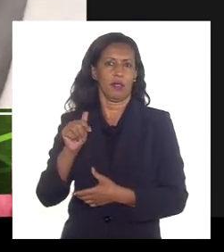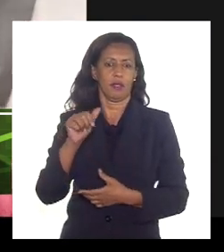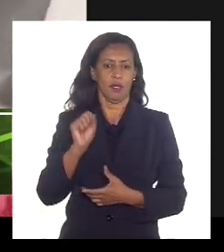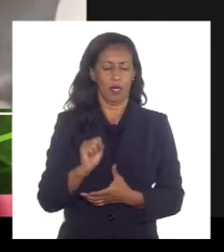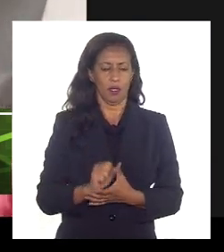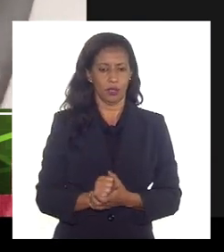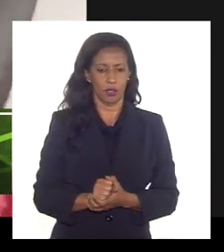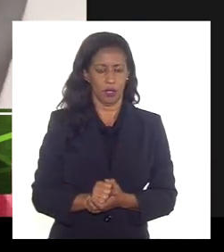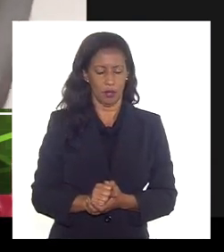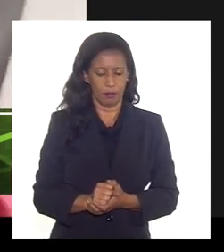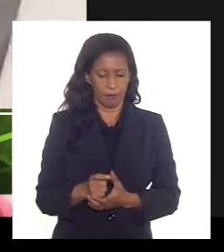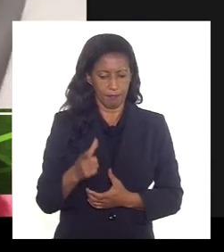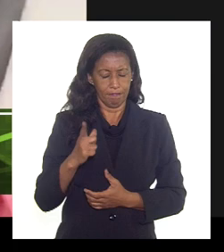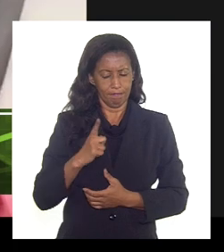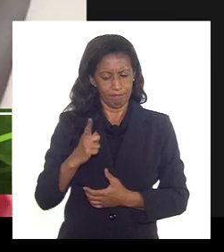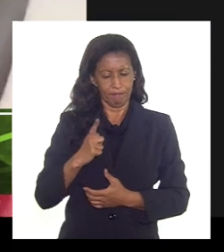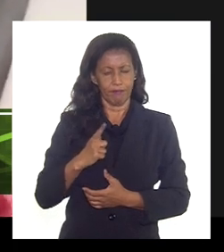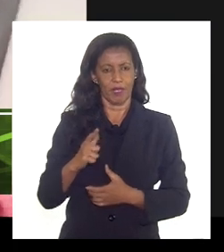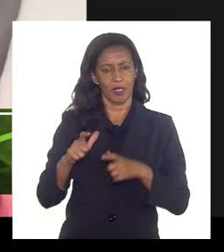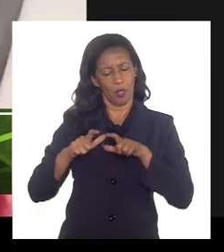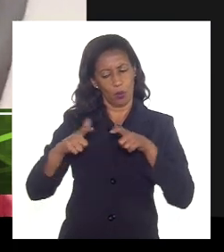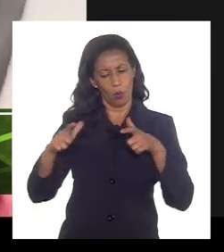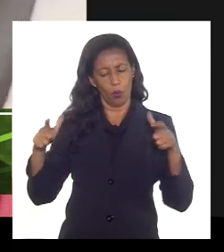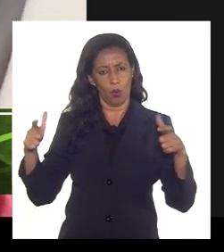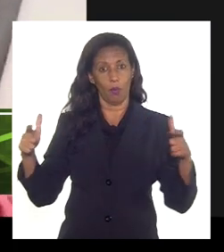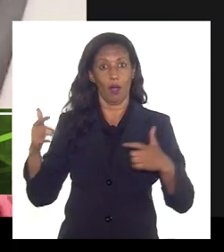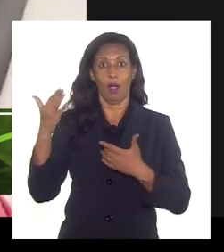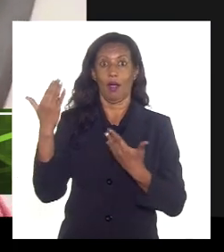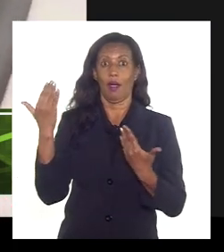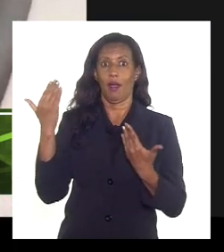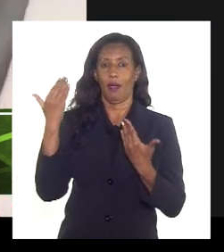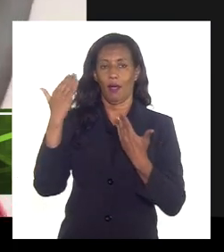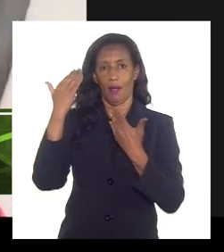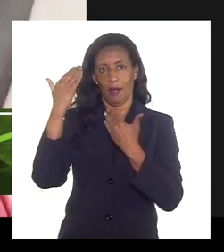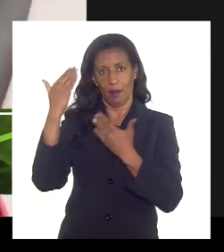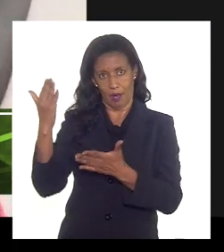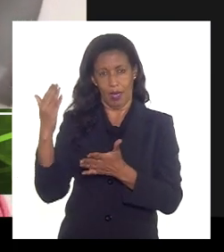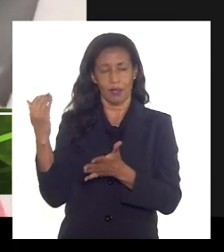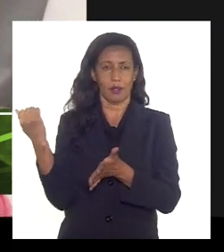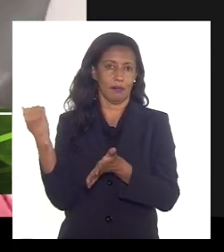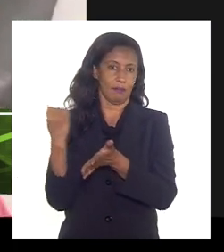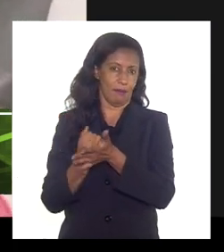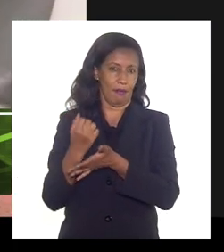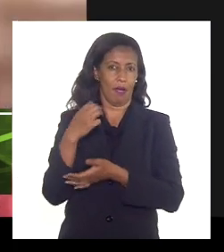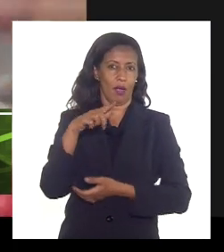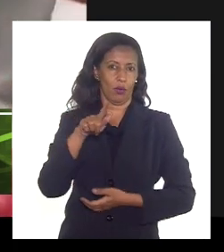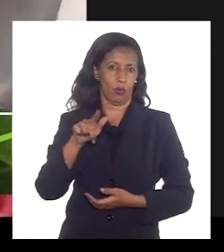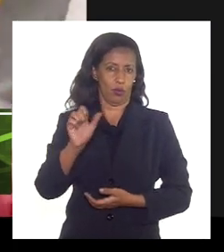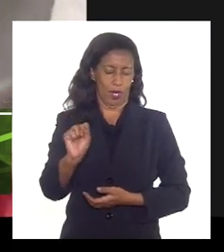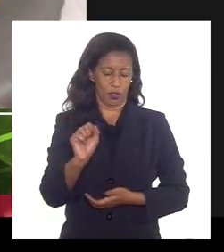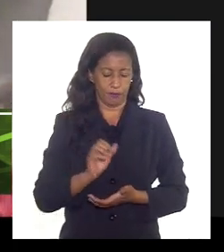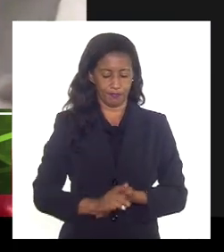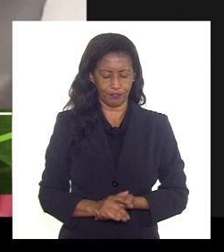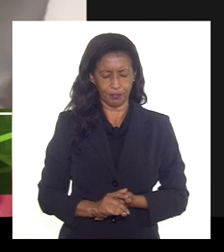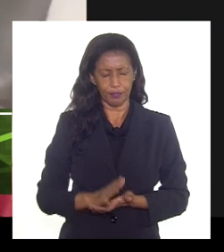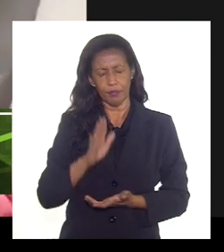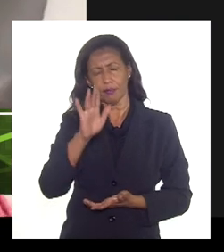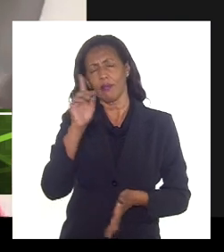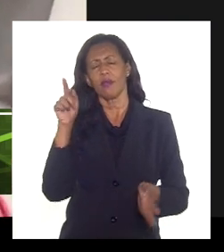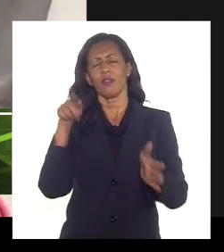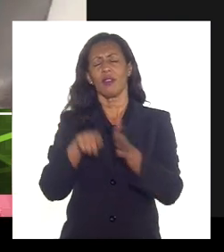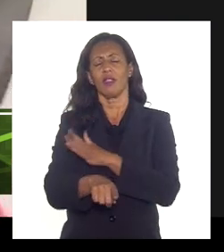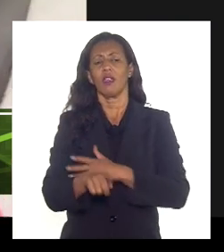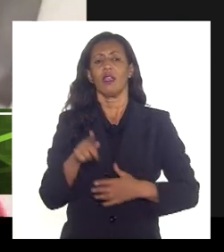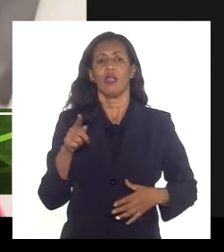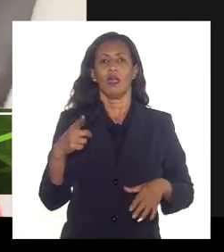vai ter um crescimento exponencial acredito eu graças ao novo marco do gás mas o ponto é a reinjeção já